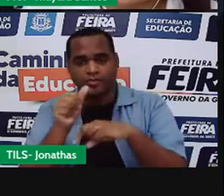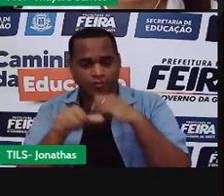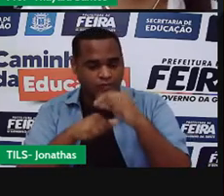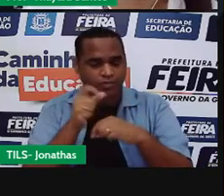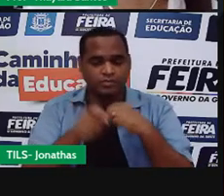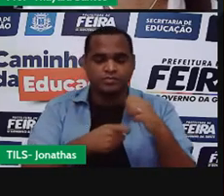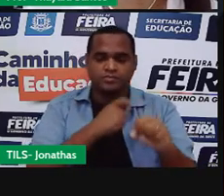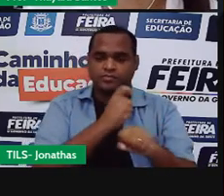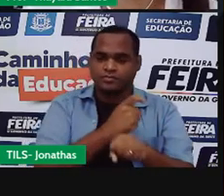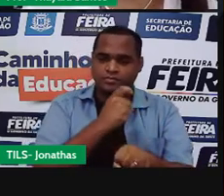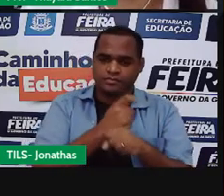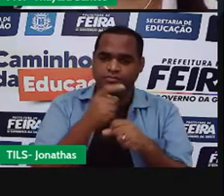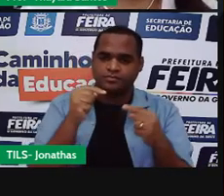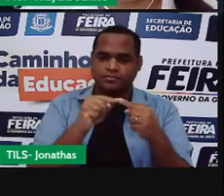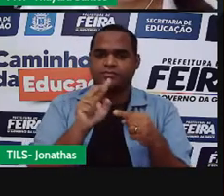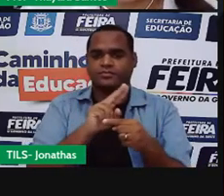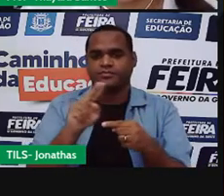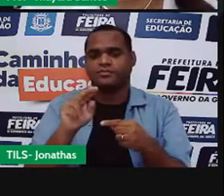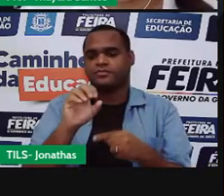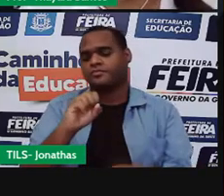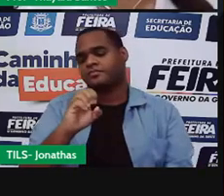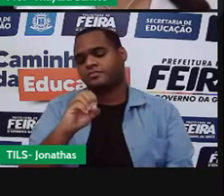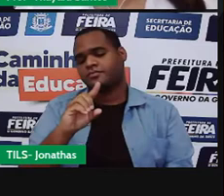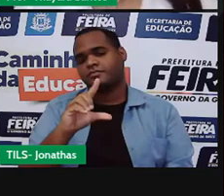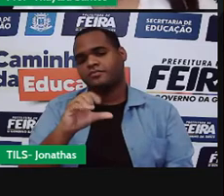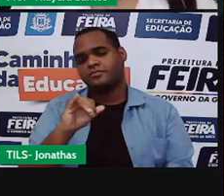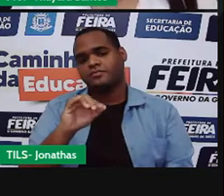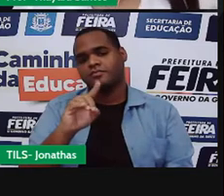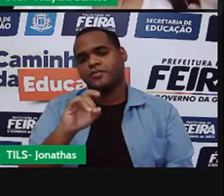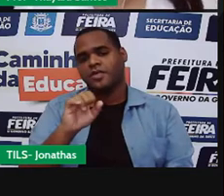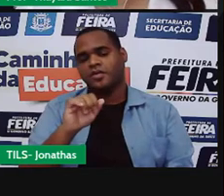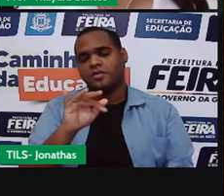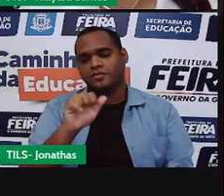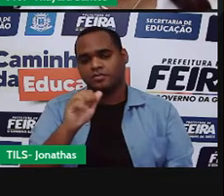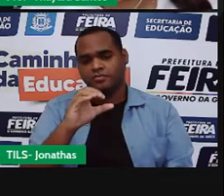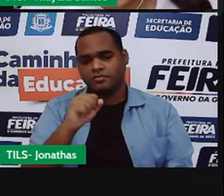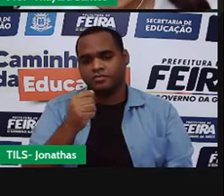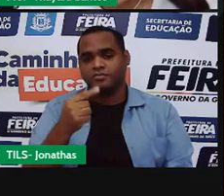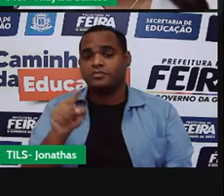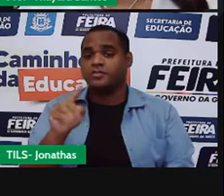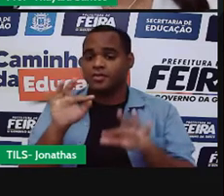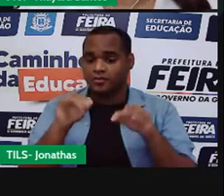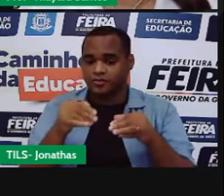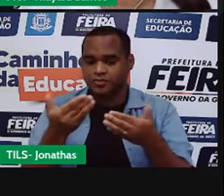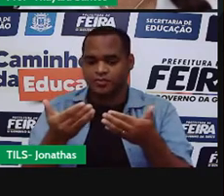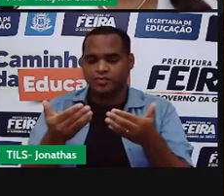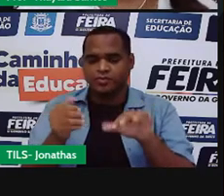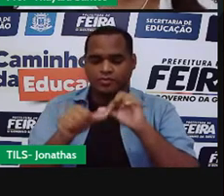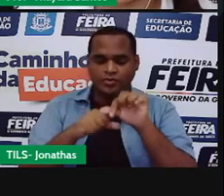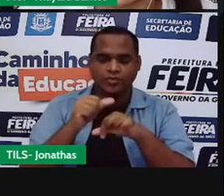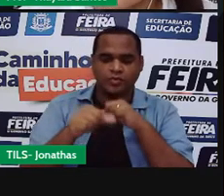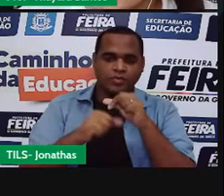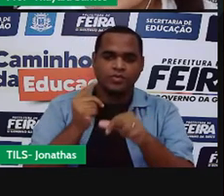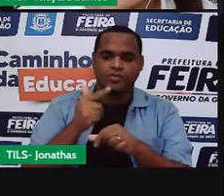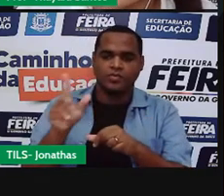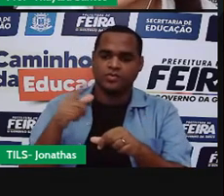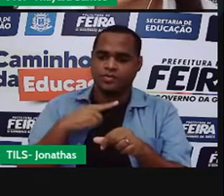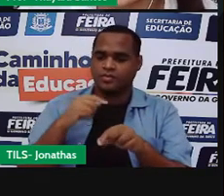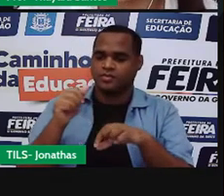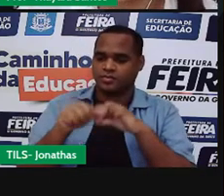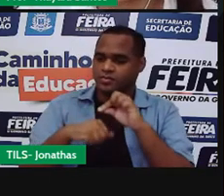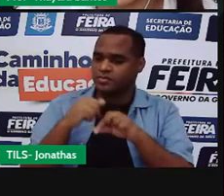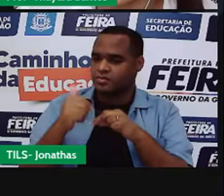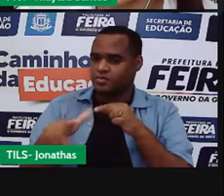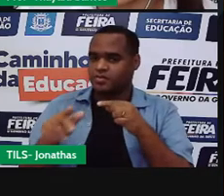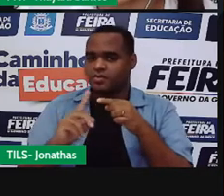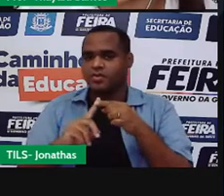sólido, a gente chama de solidificação. E tem a última mudança, a última mudança que é quando passa do